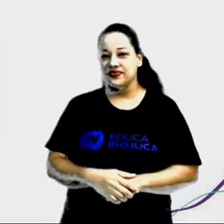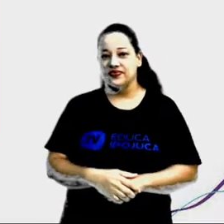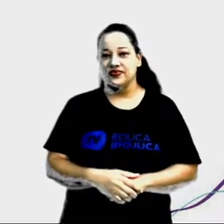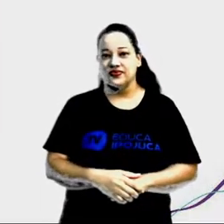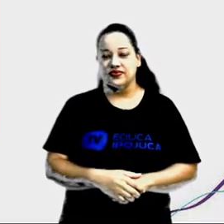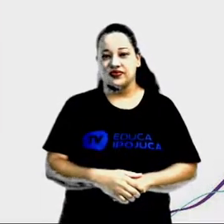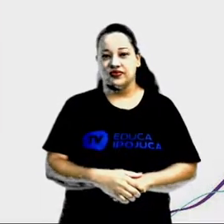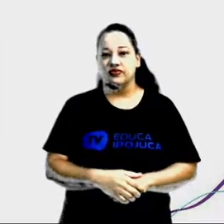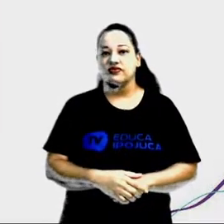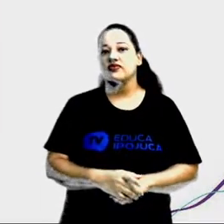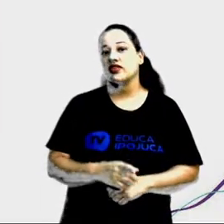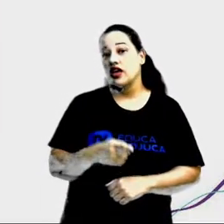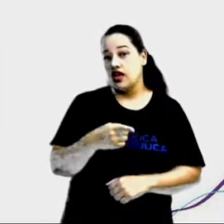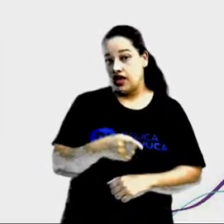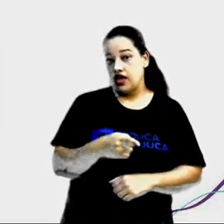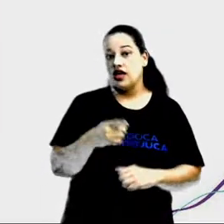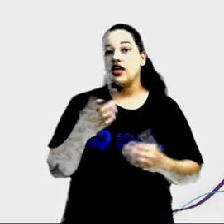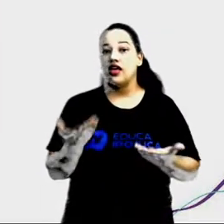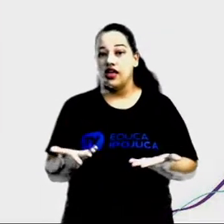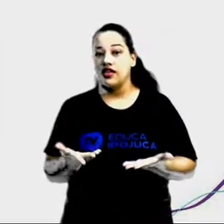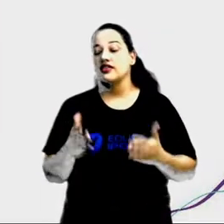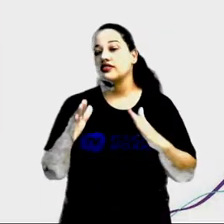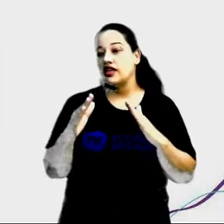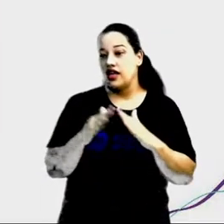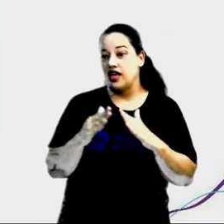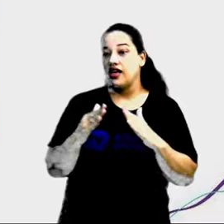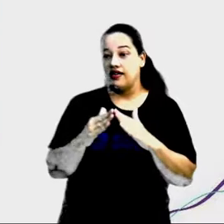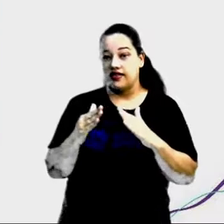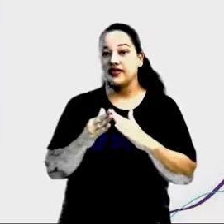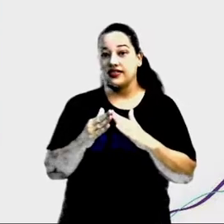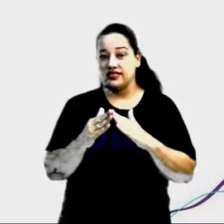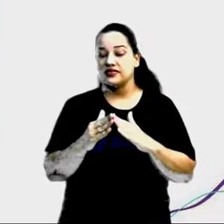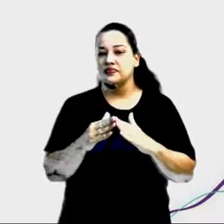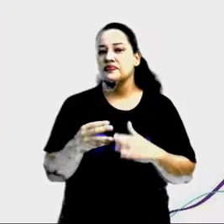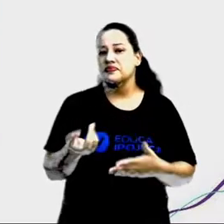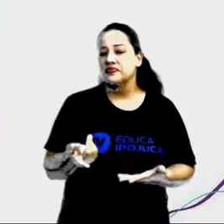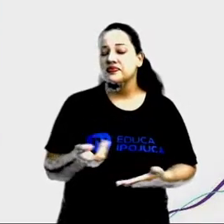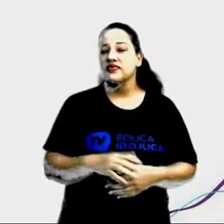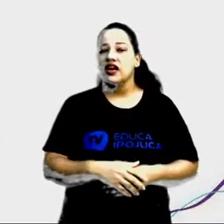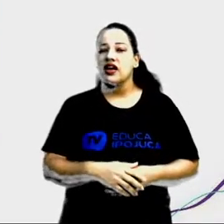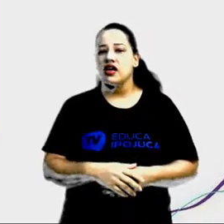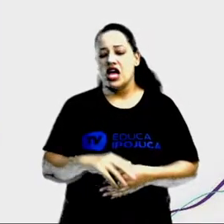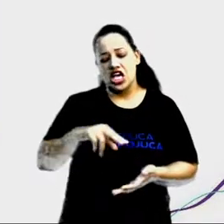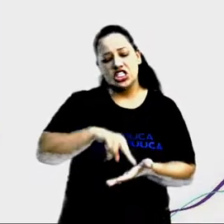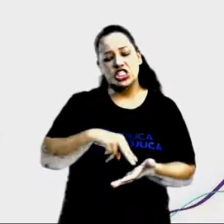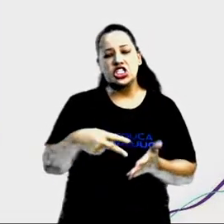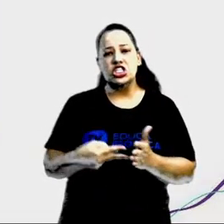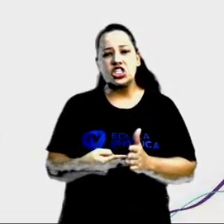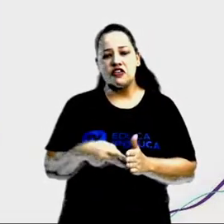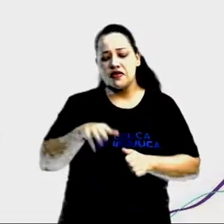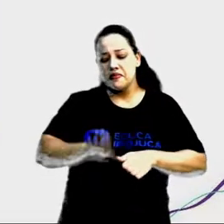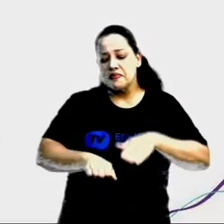Essa é a capa do livro. Mas o que será que significa essas pegadas?